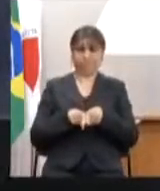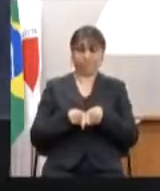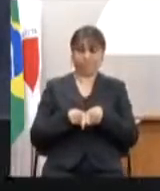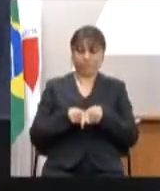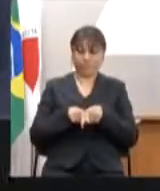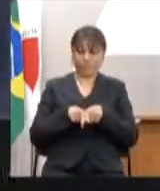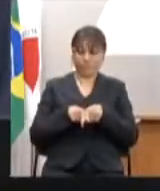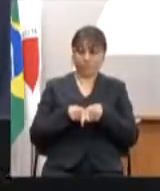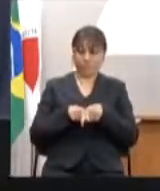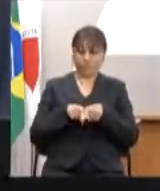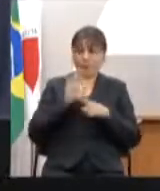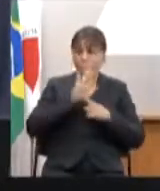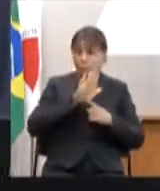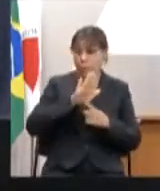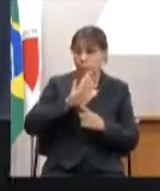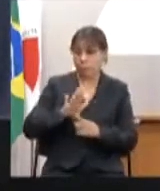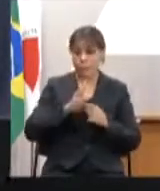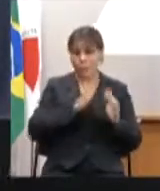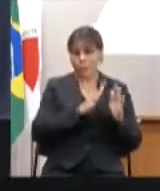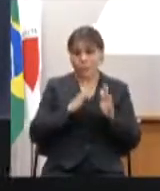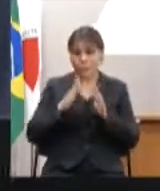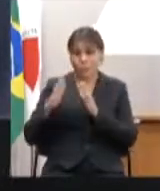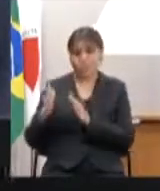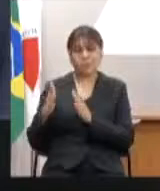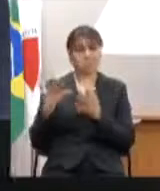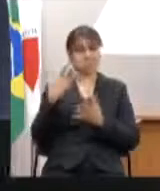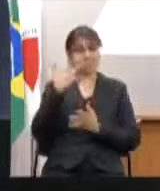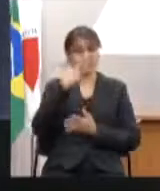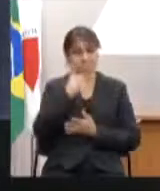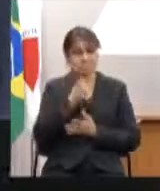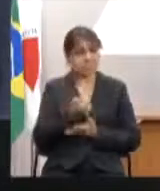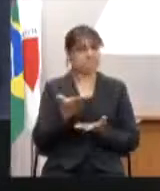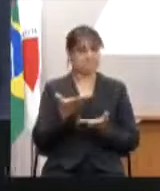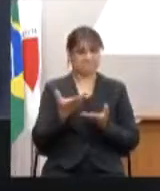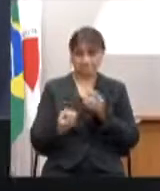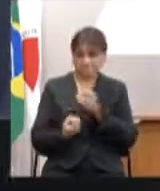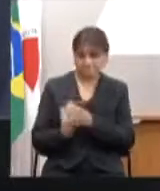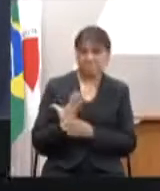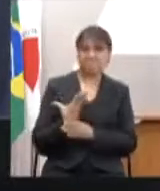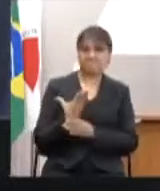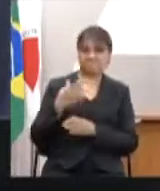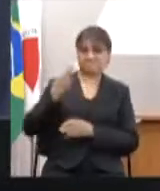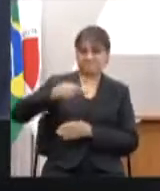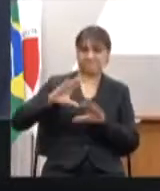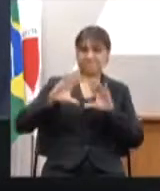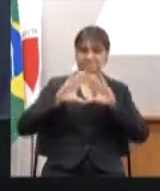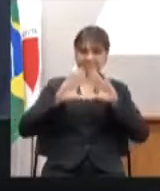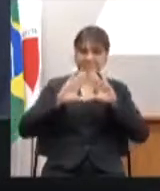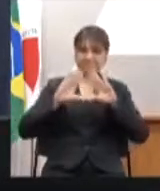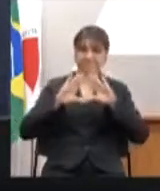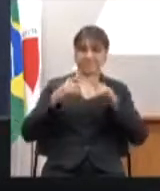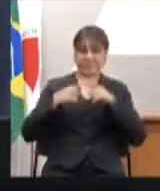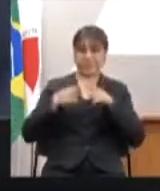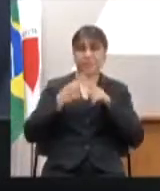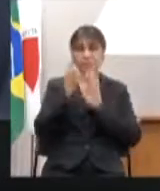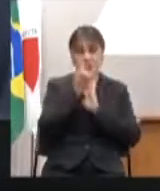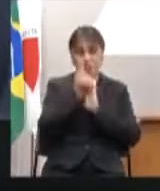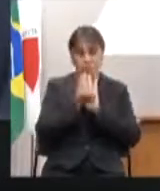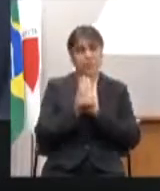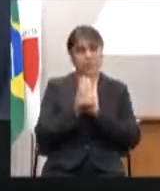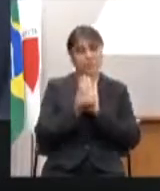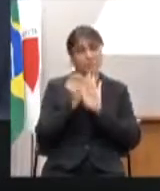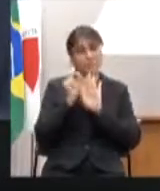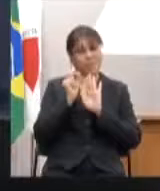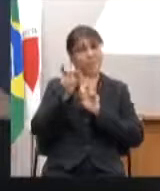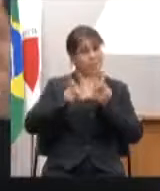propagar um processo tão lindo, tão belo que foi criado por essa casa, que é verdadeiramente um orçamento participativo.